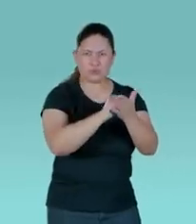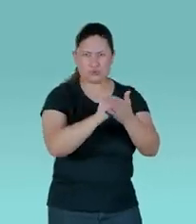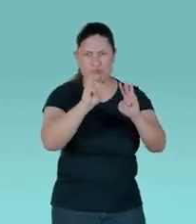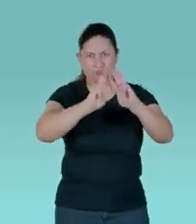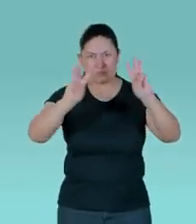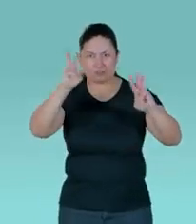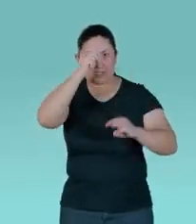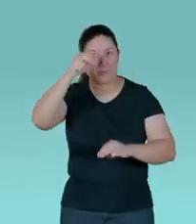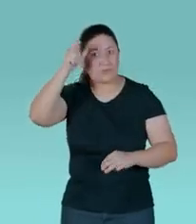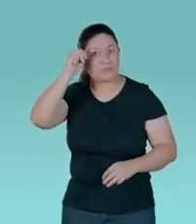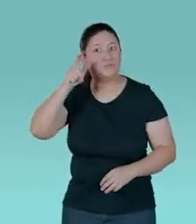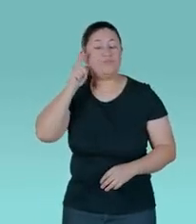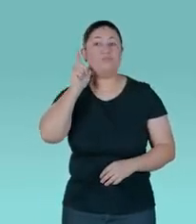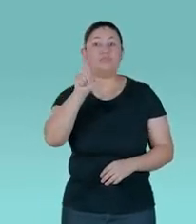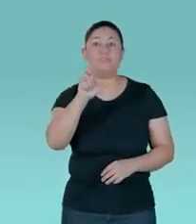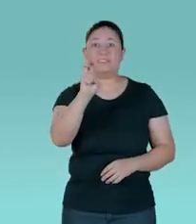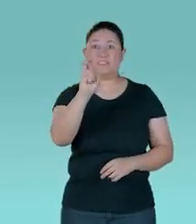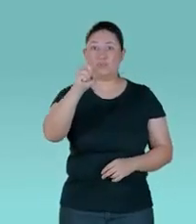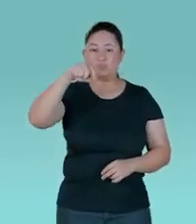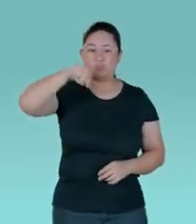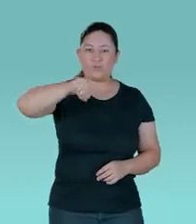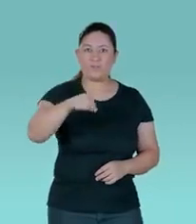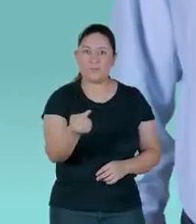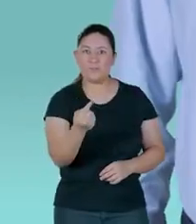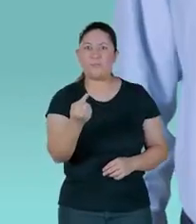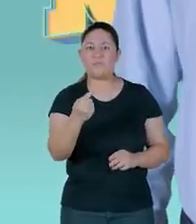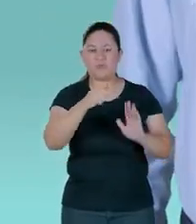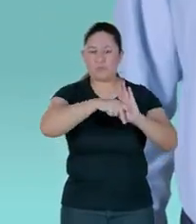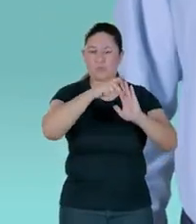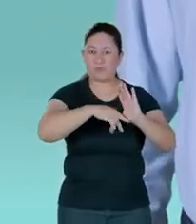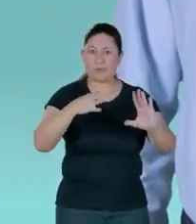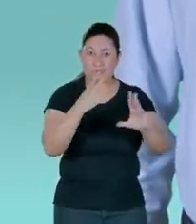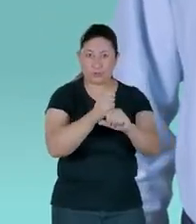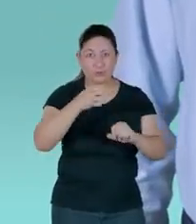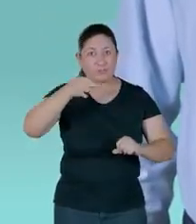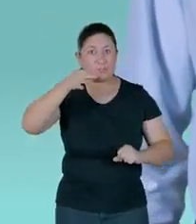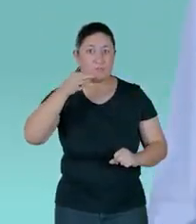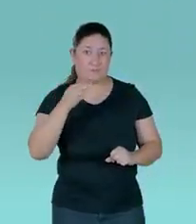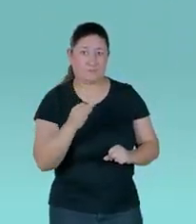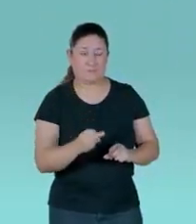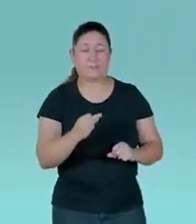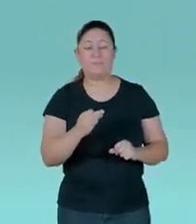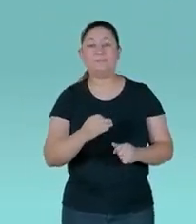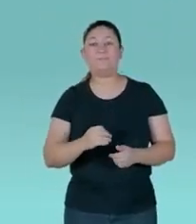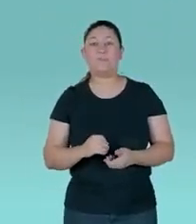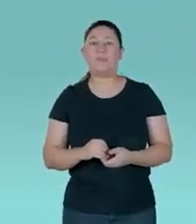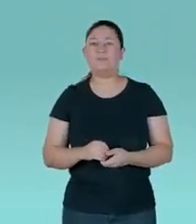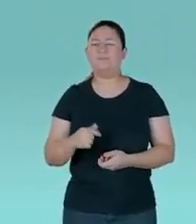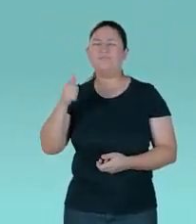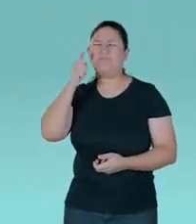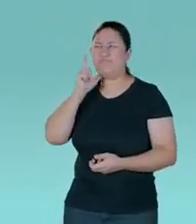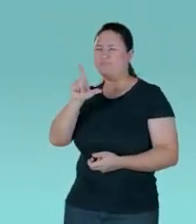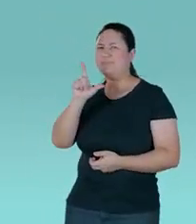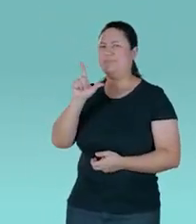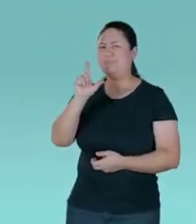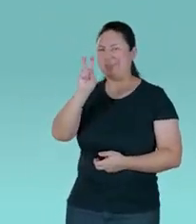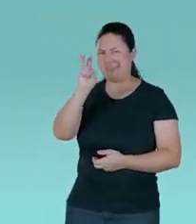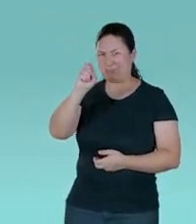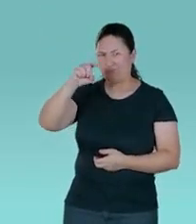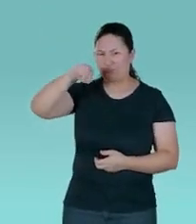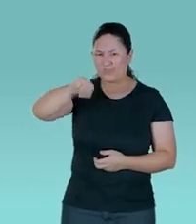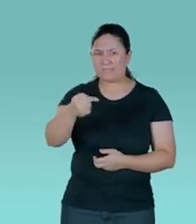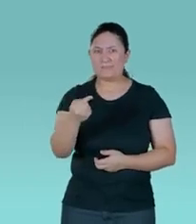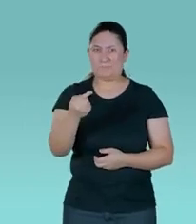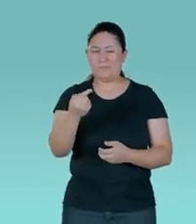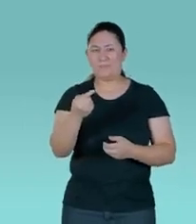50 mil no programa Nota Certa. Isso mesmo, 50 mil em dinheiro, pra gastar como quiser. Eu ganhei 50